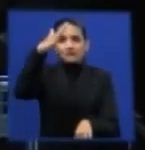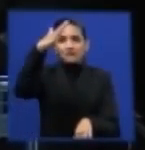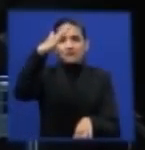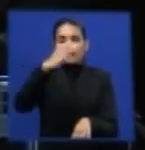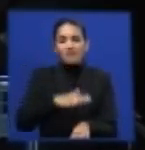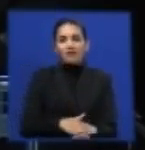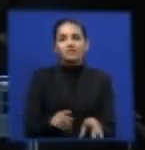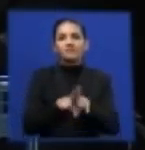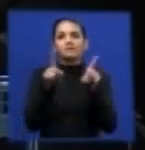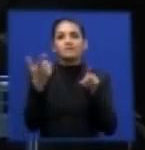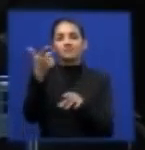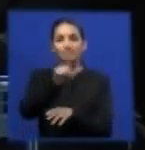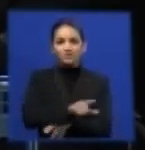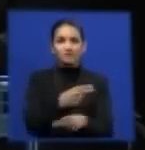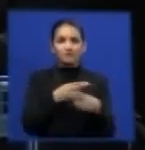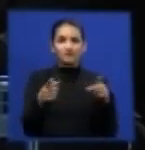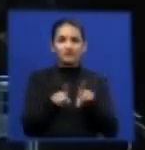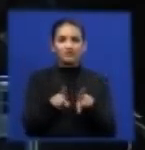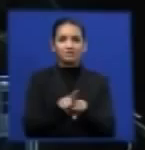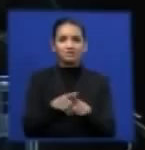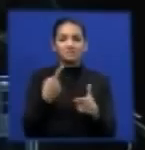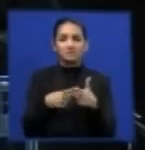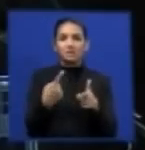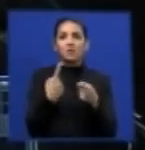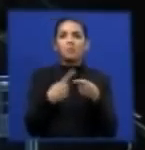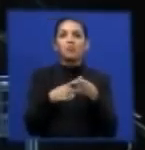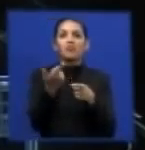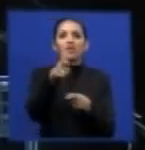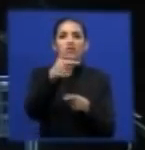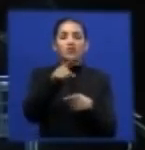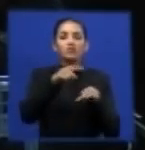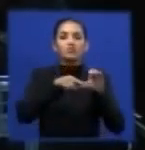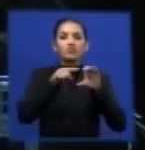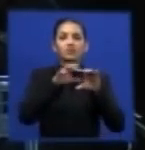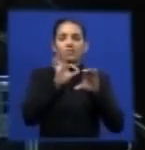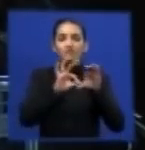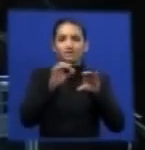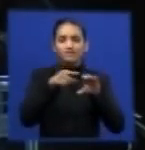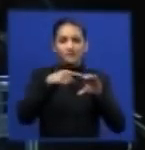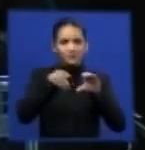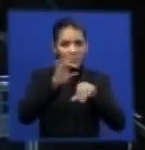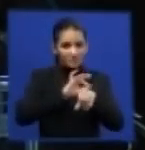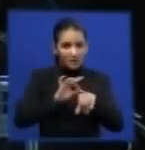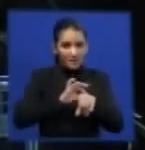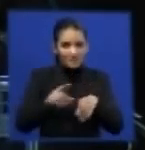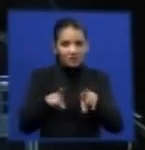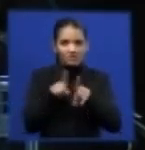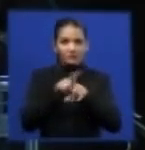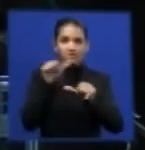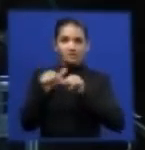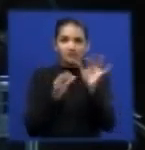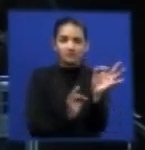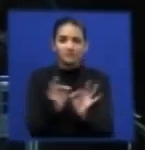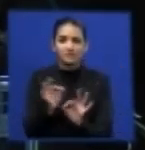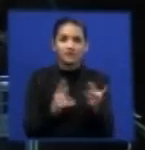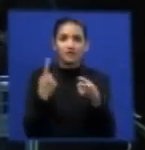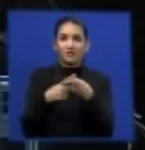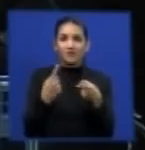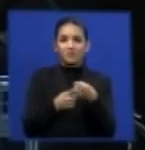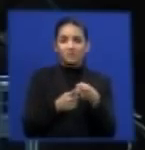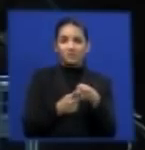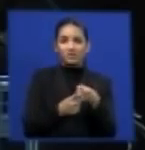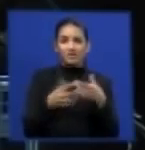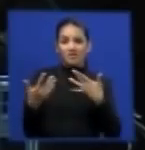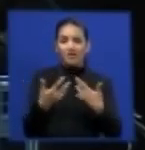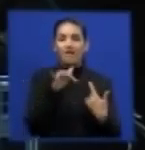relevante do porquê que não existem pneus para serem reformados no Brasil, é a condição da malha viária, que, como